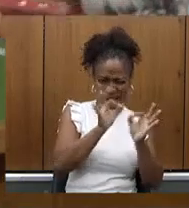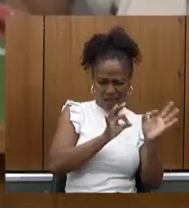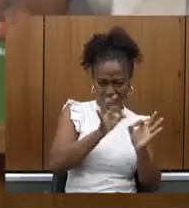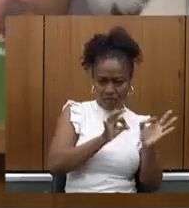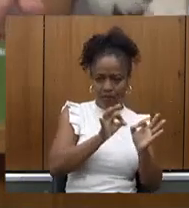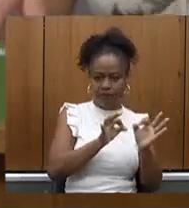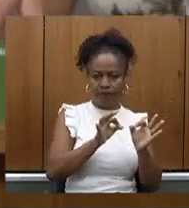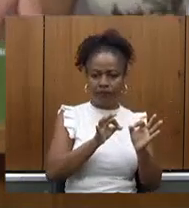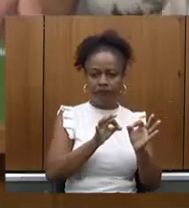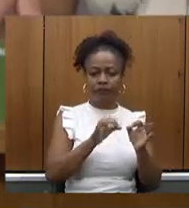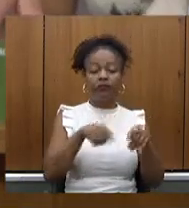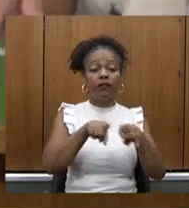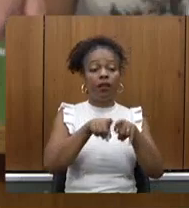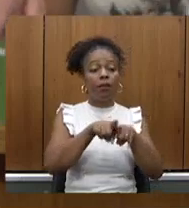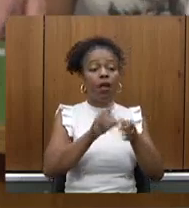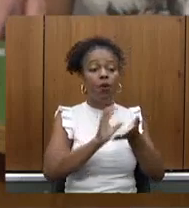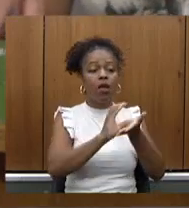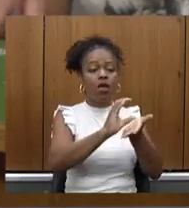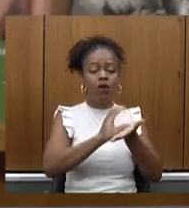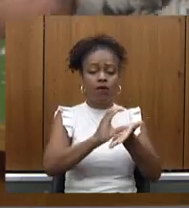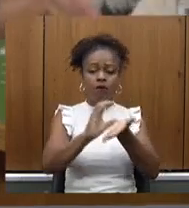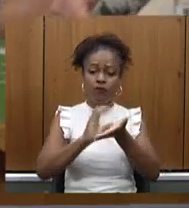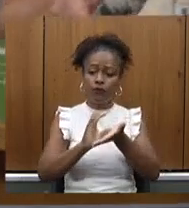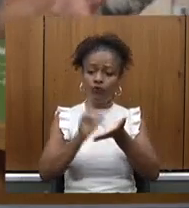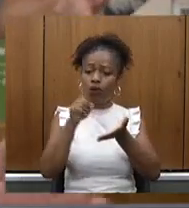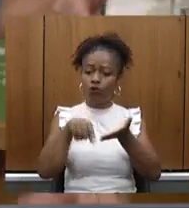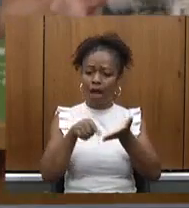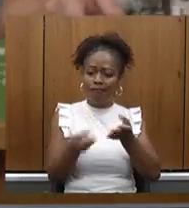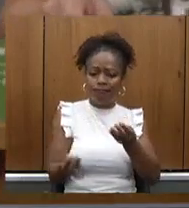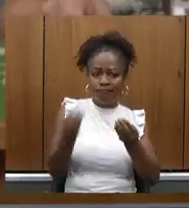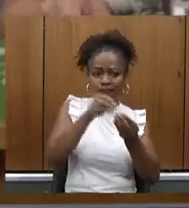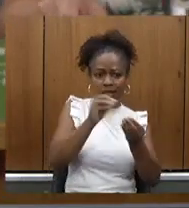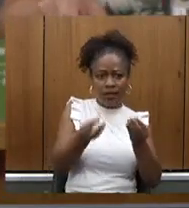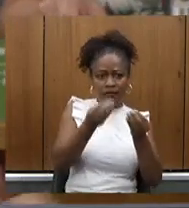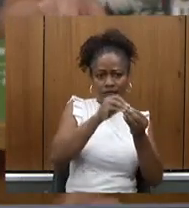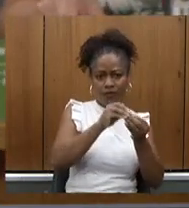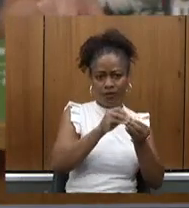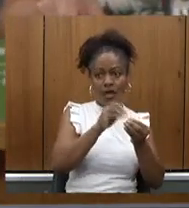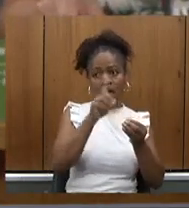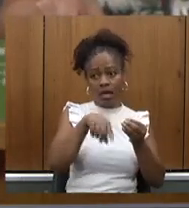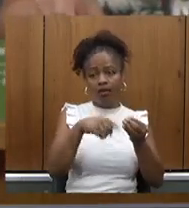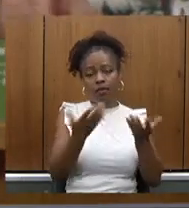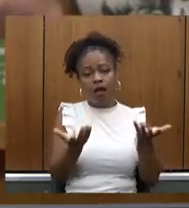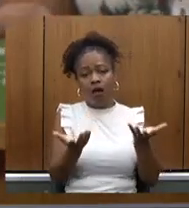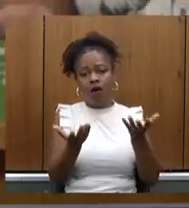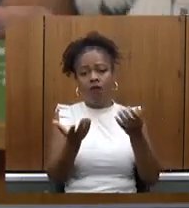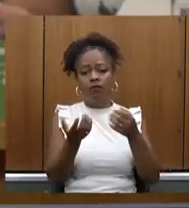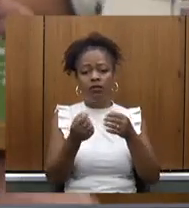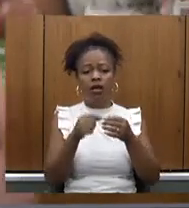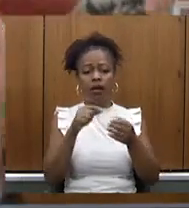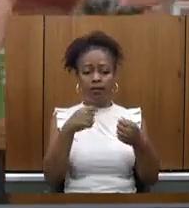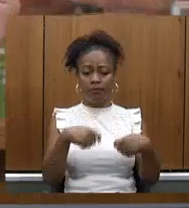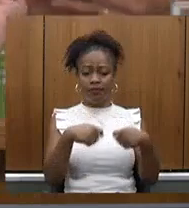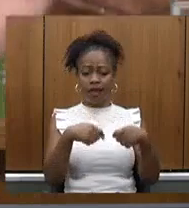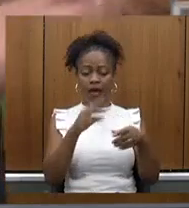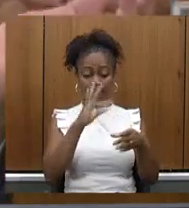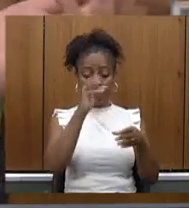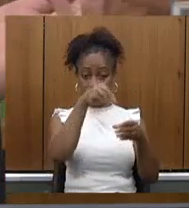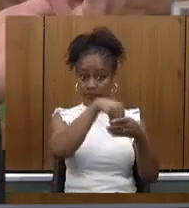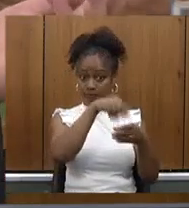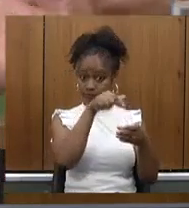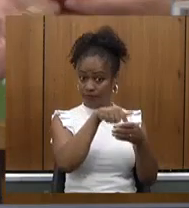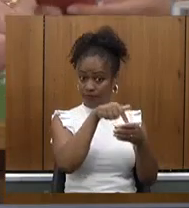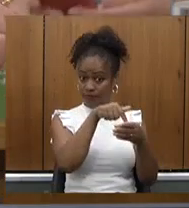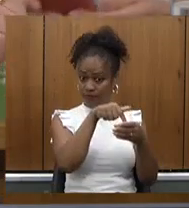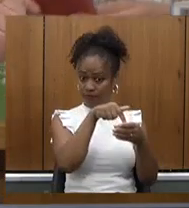que a gente recebe também não é não é reajustado então assim faz parte dentro do termo mas o importante é que foi feita uma